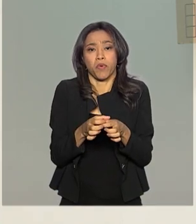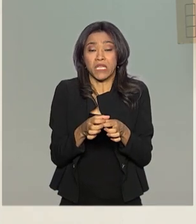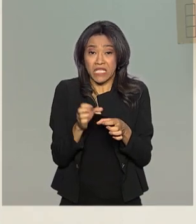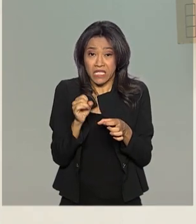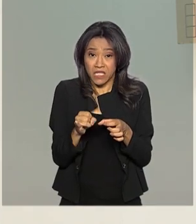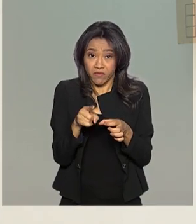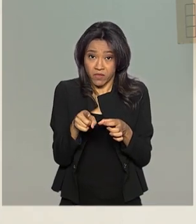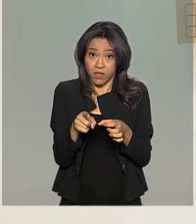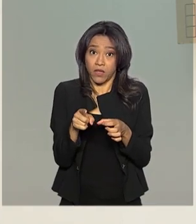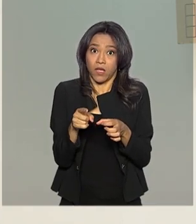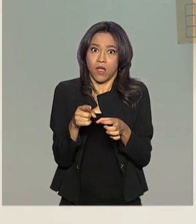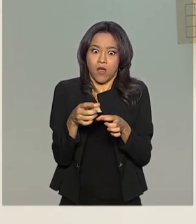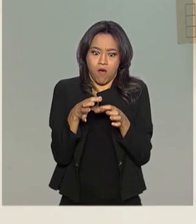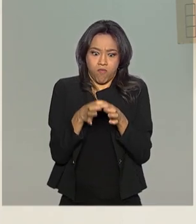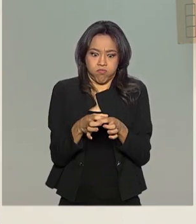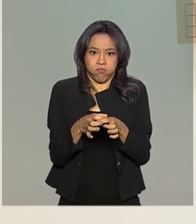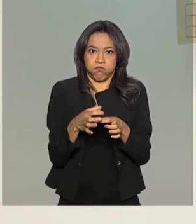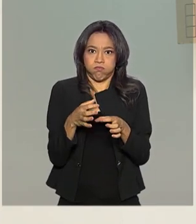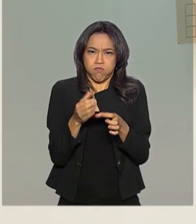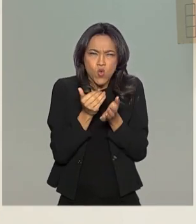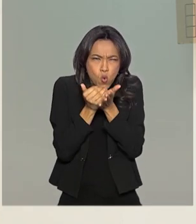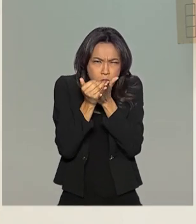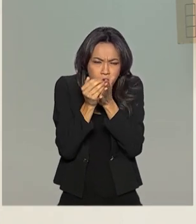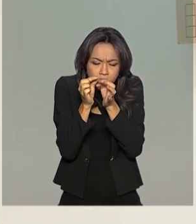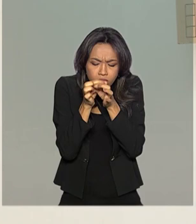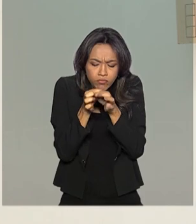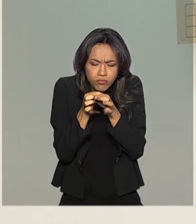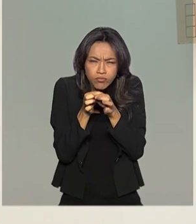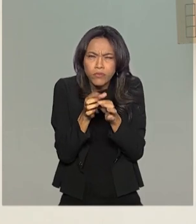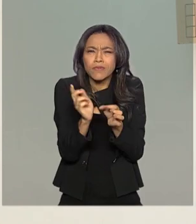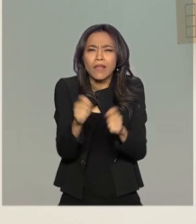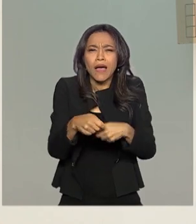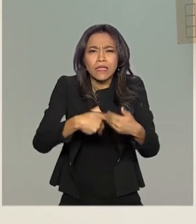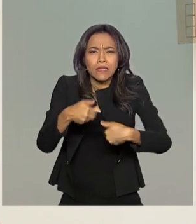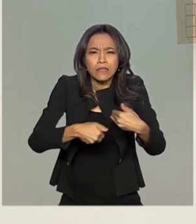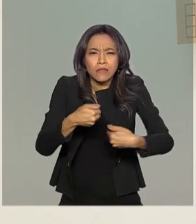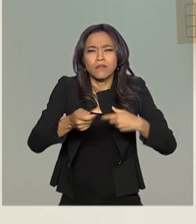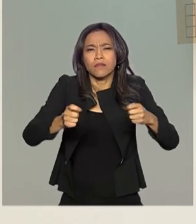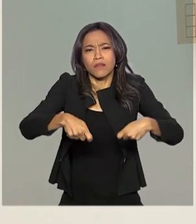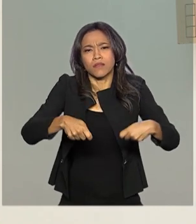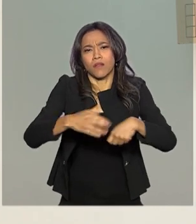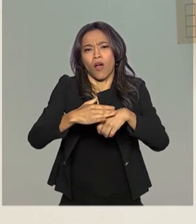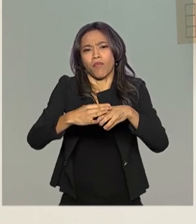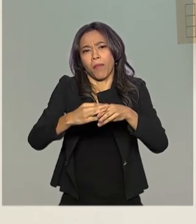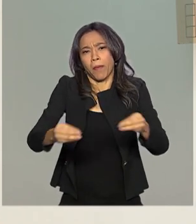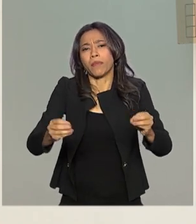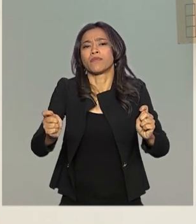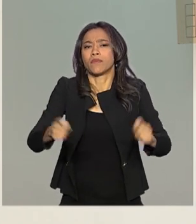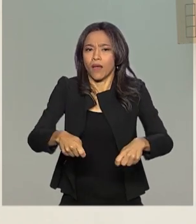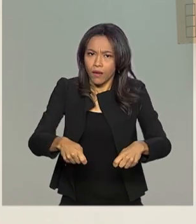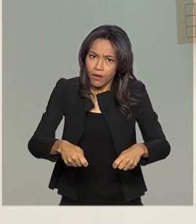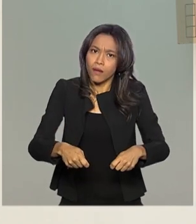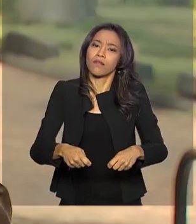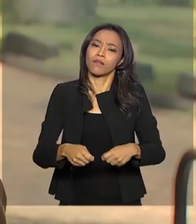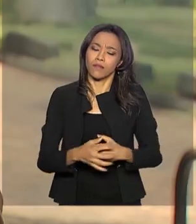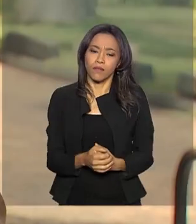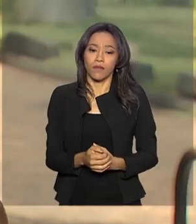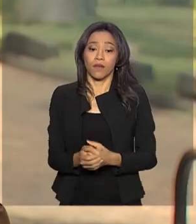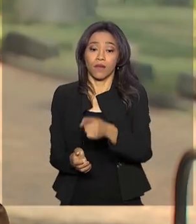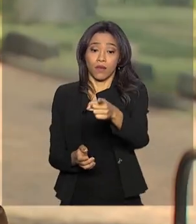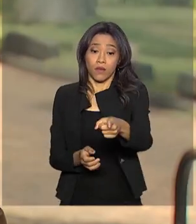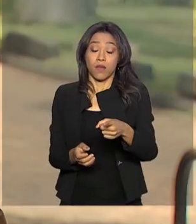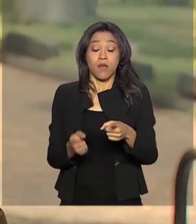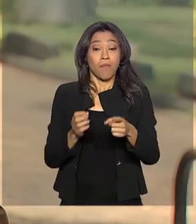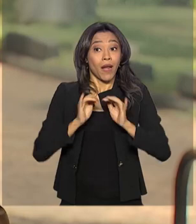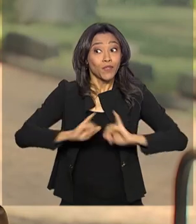você dá o diagnóstico na fase bem inicial, facilita o tratamento e aumenta muito a possibilidade de cura. Para